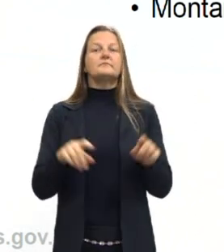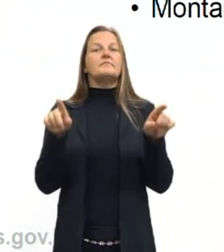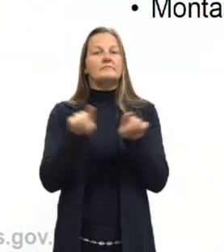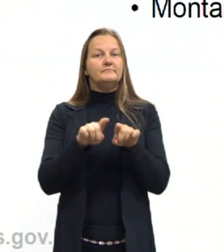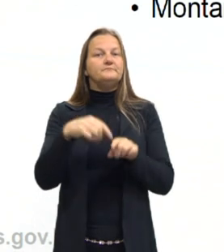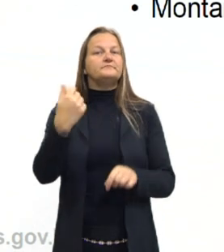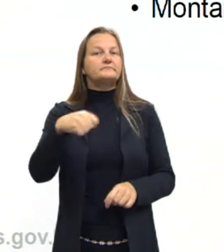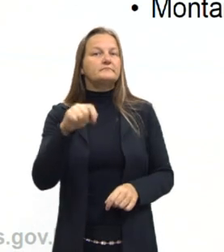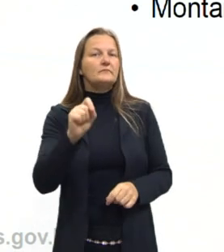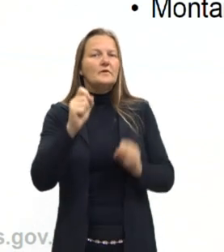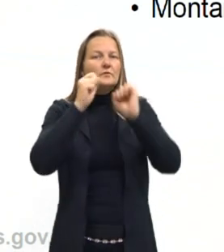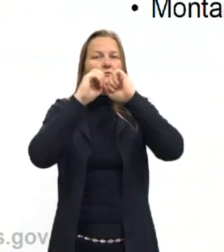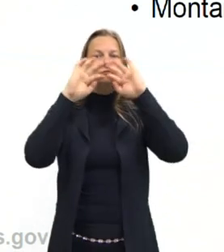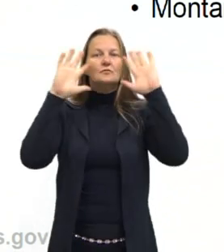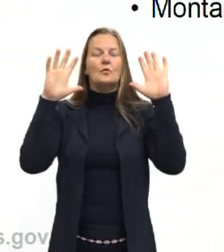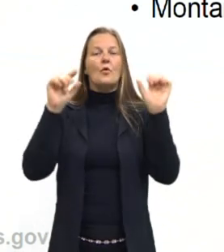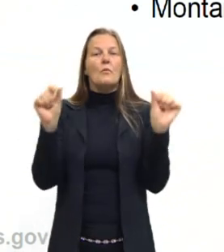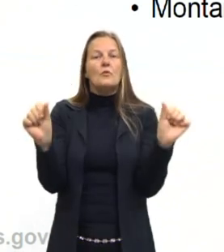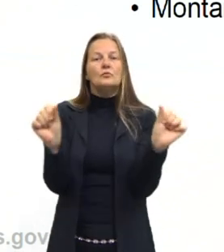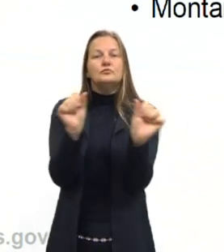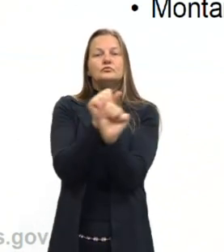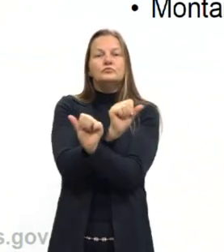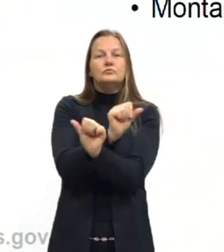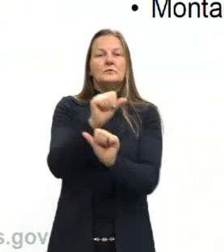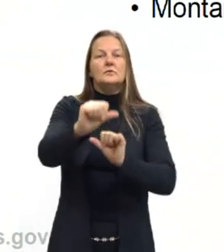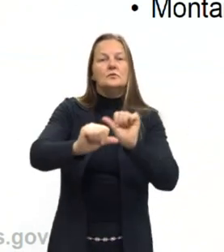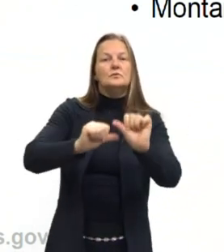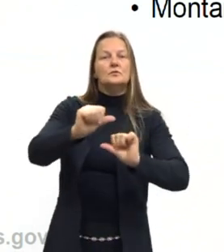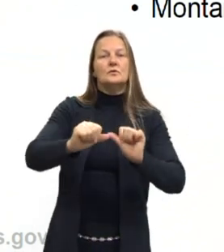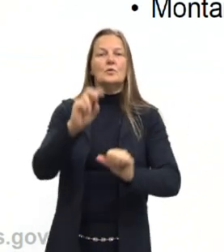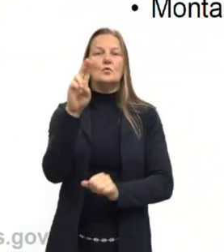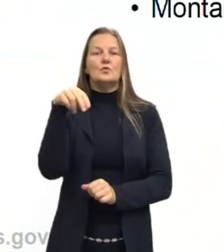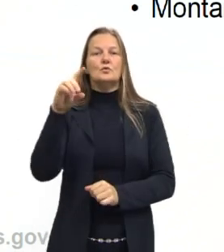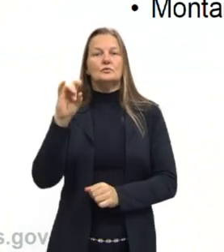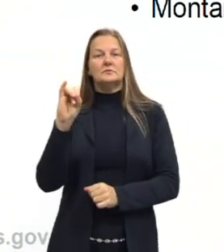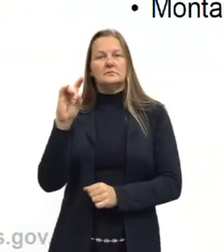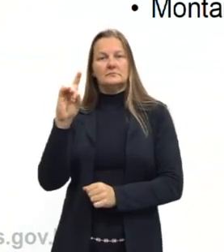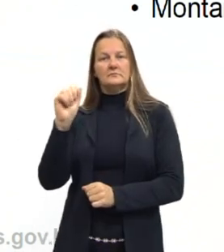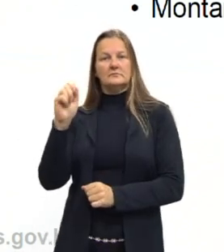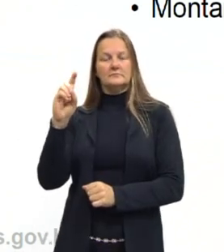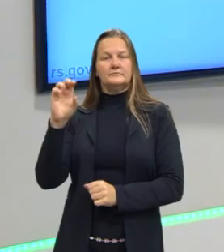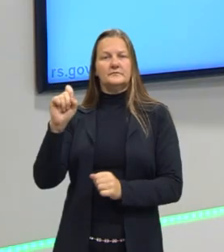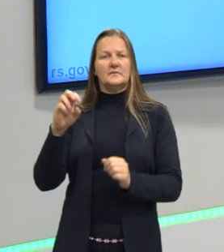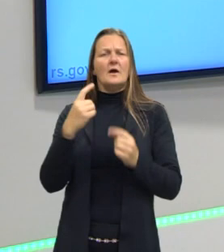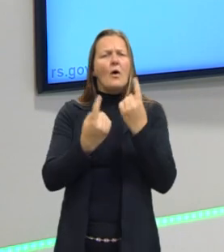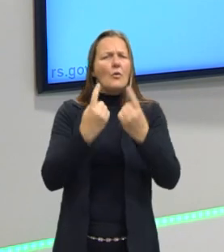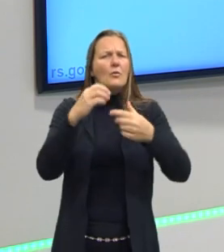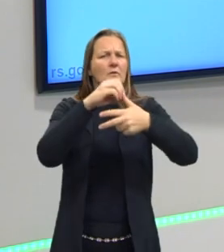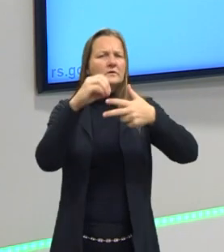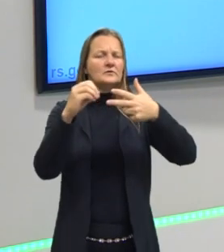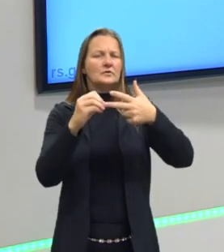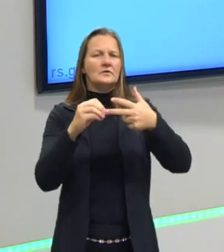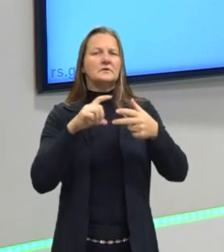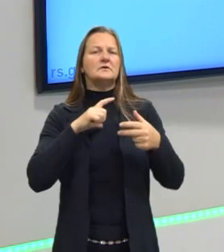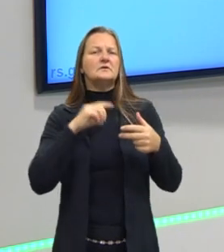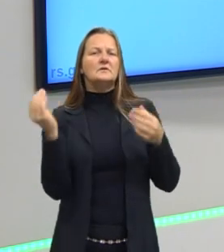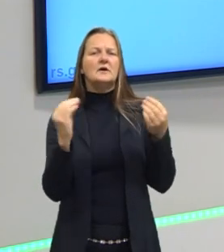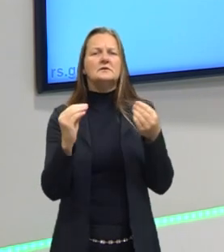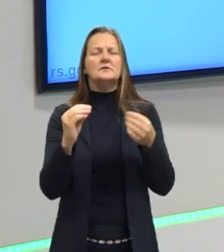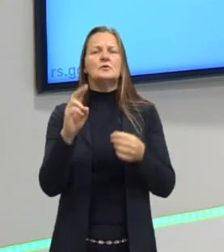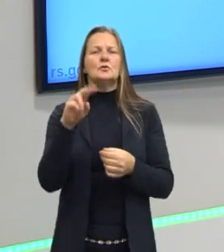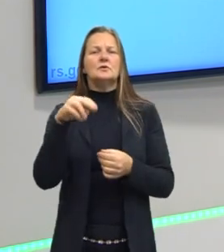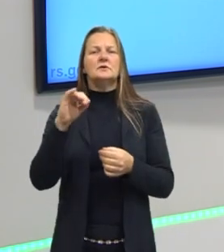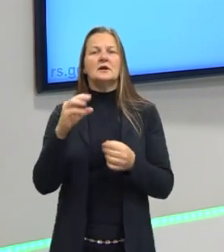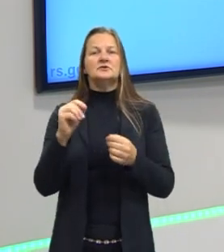precisamos entender a conversão de unidade. Por quê? Algumas questões trazem unidades em